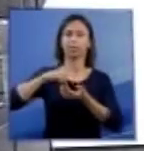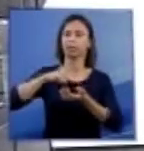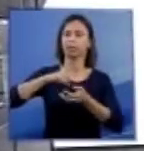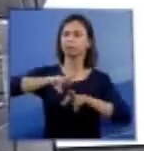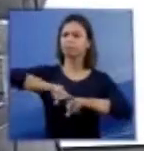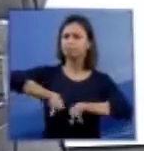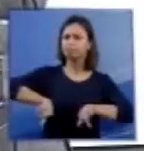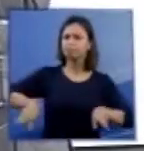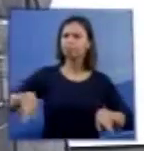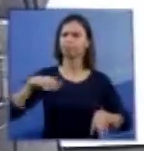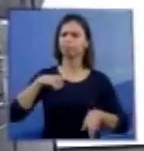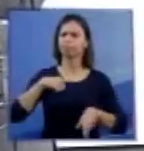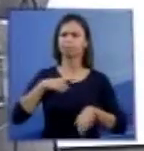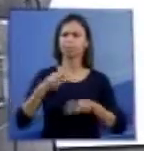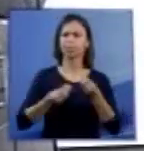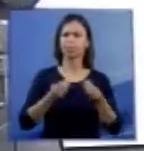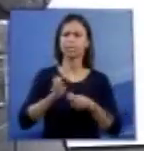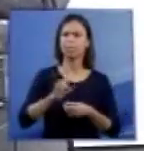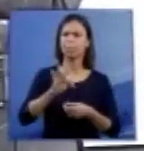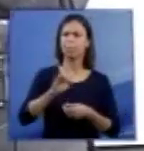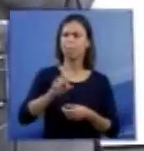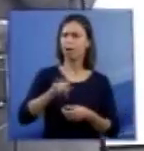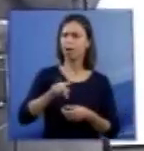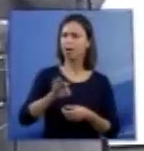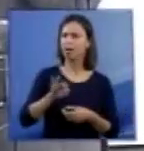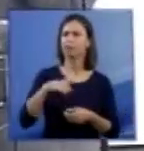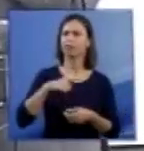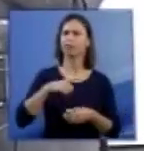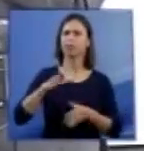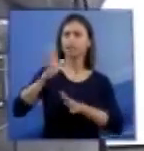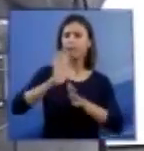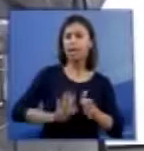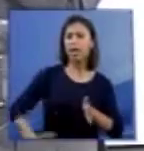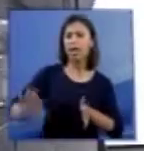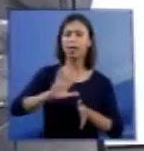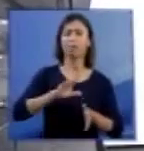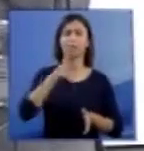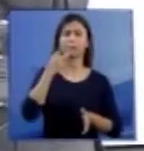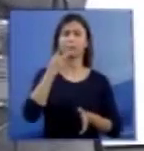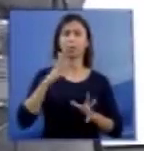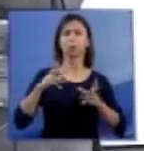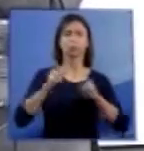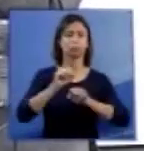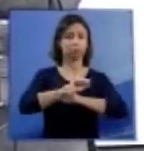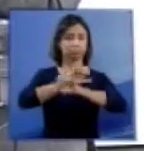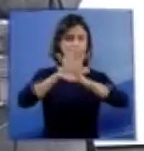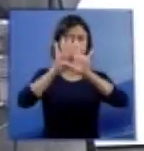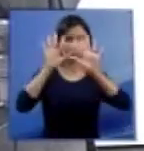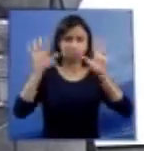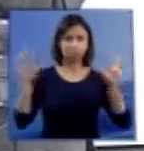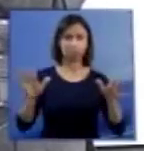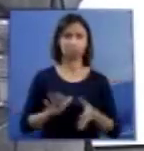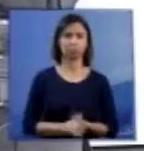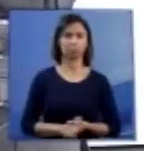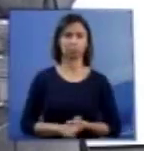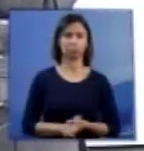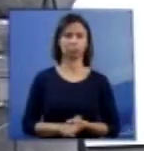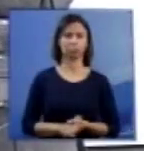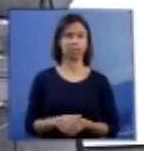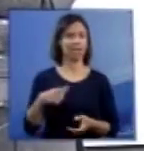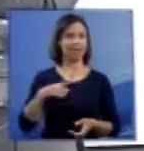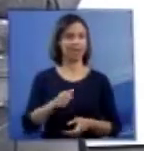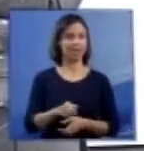expoentes na ciência internacional, dizem com toda clareza, a anencefalia não é algo